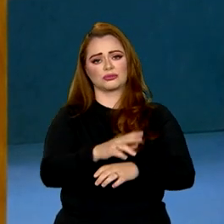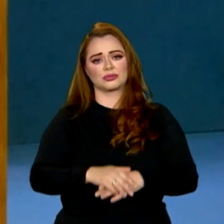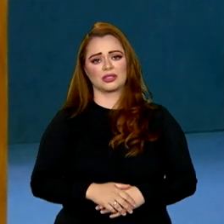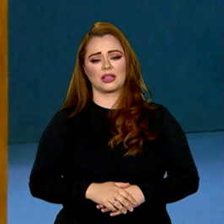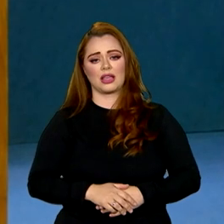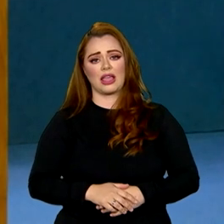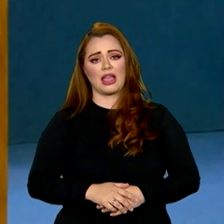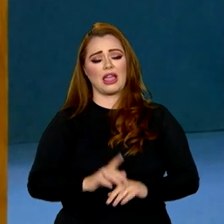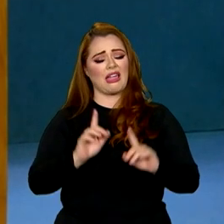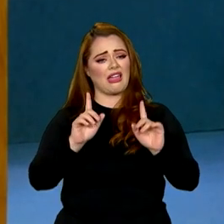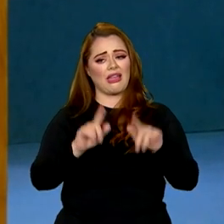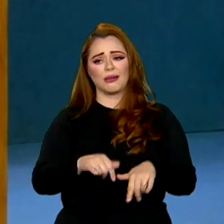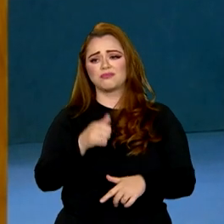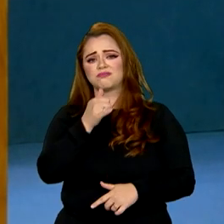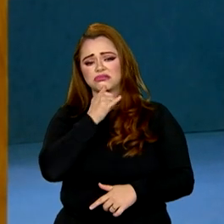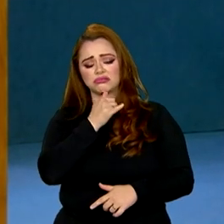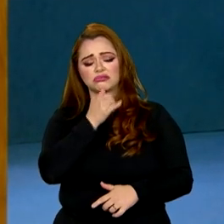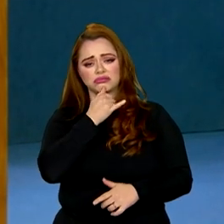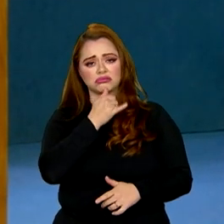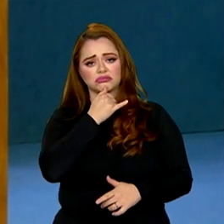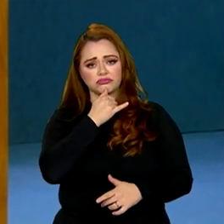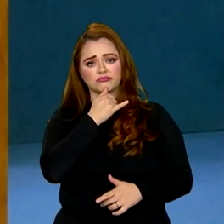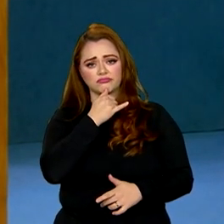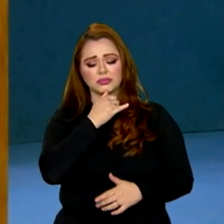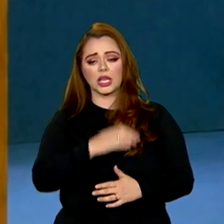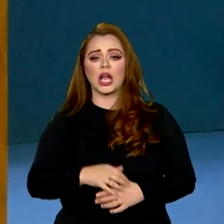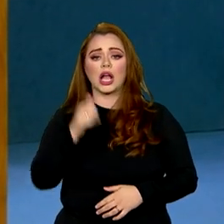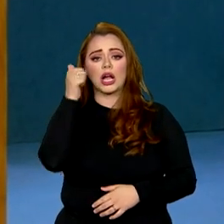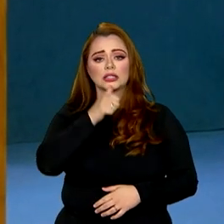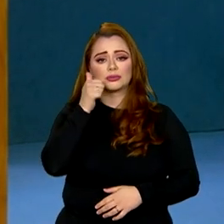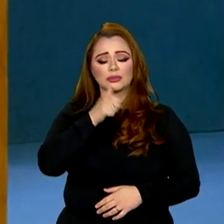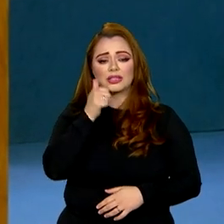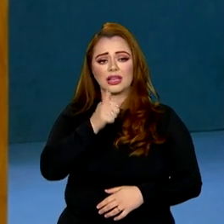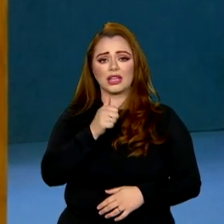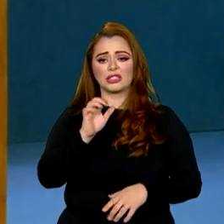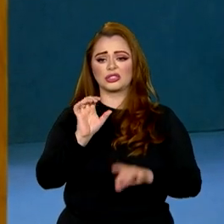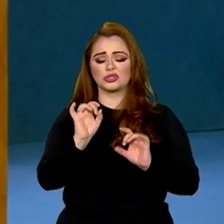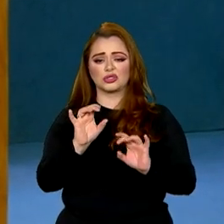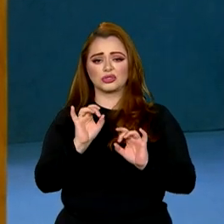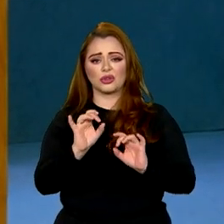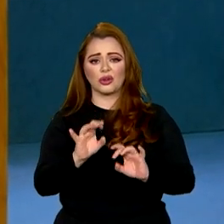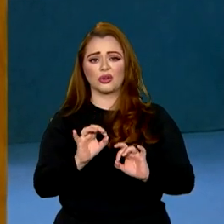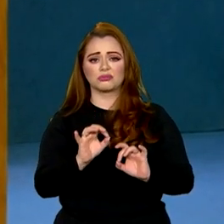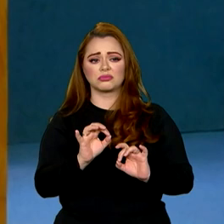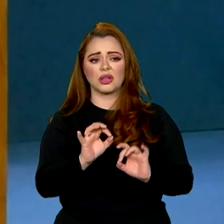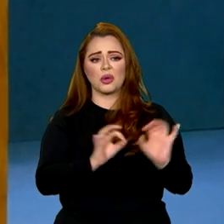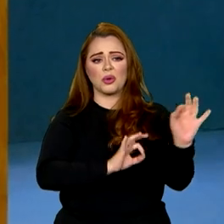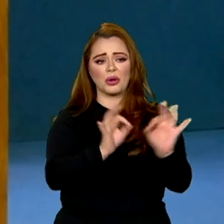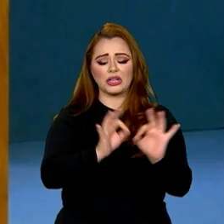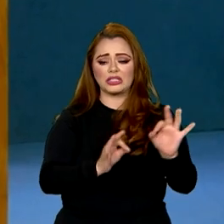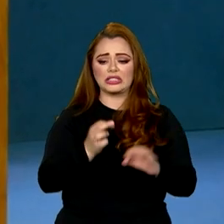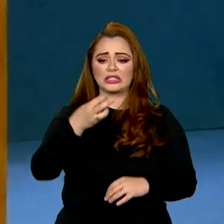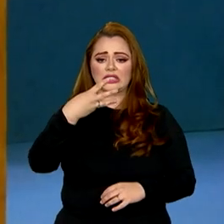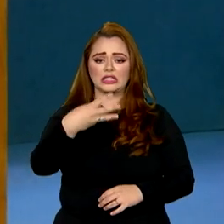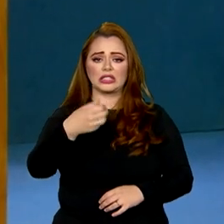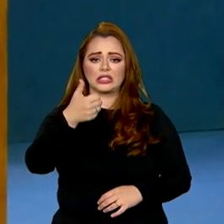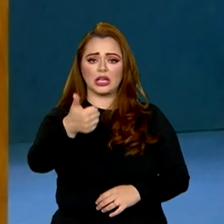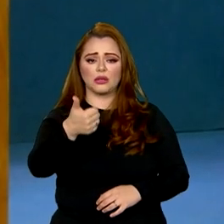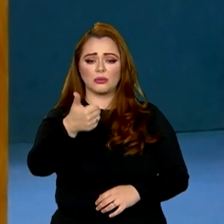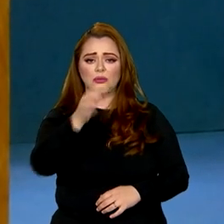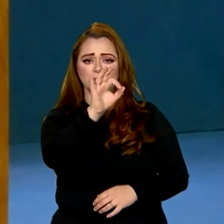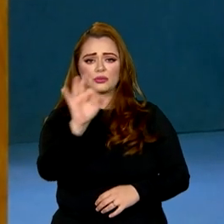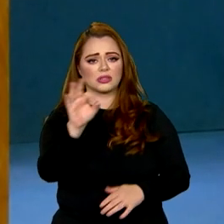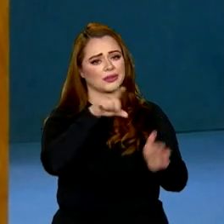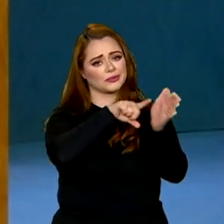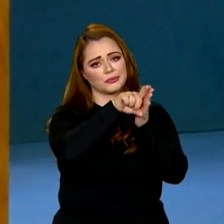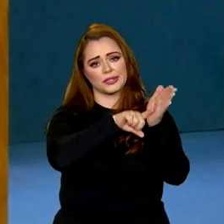que as mulheres perfaçam somente 31% do total de pesquisadores.